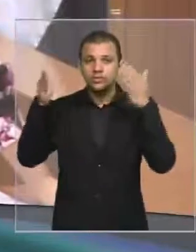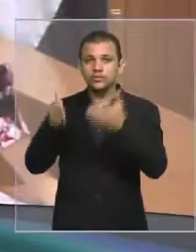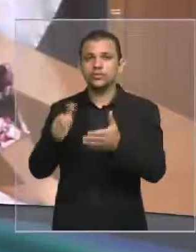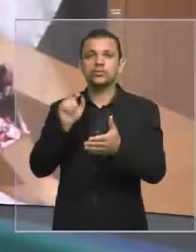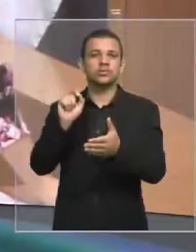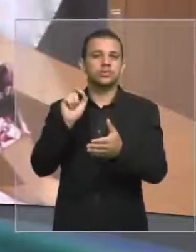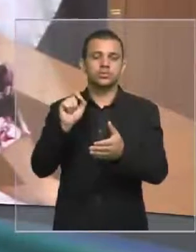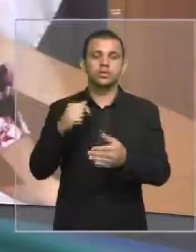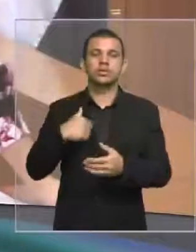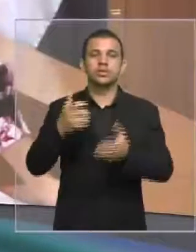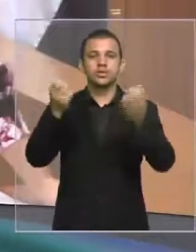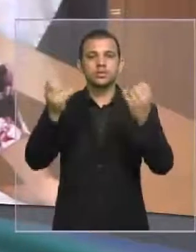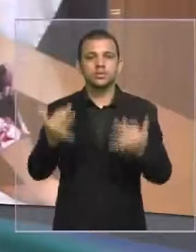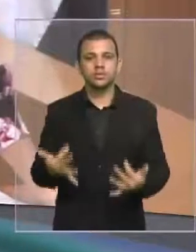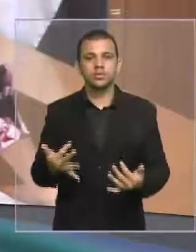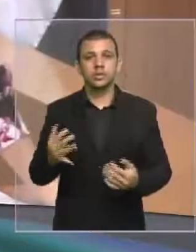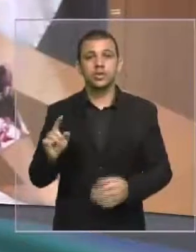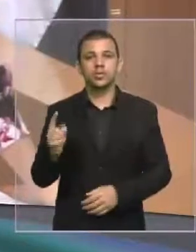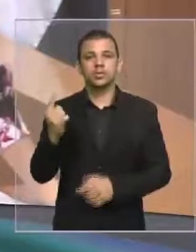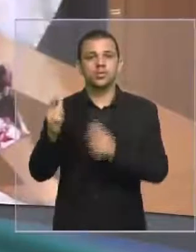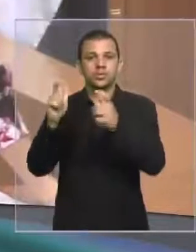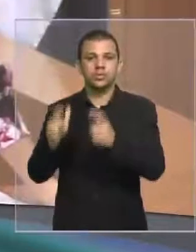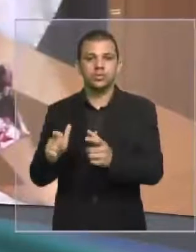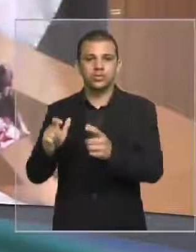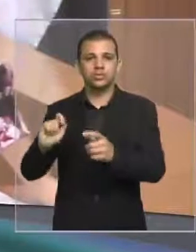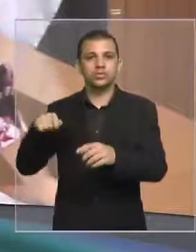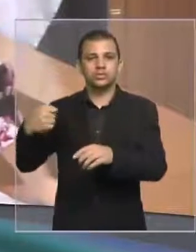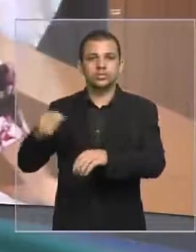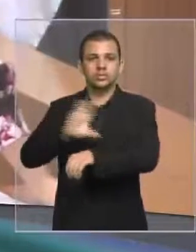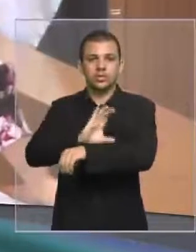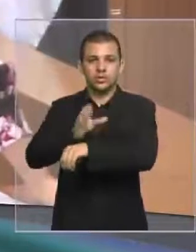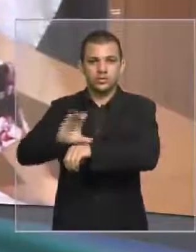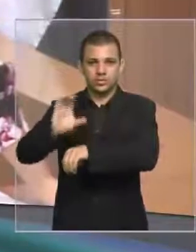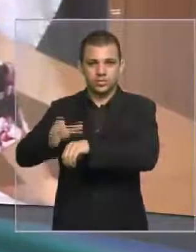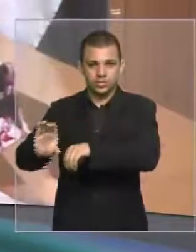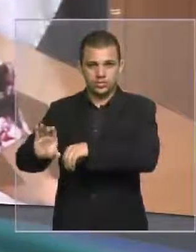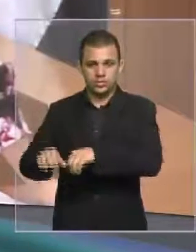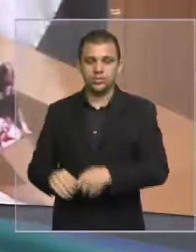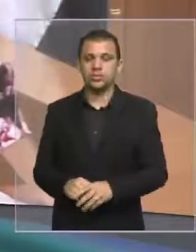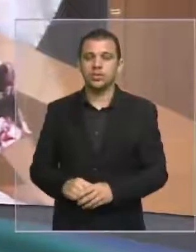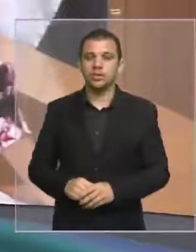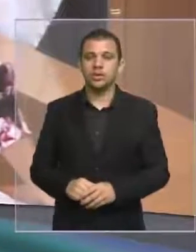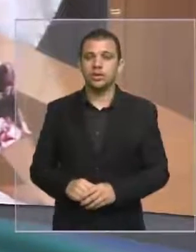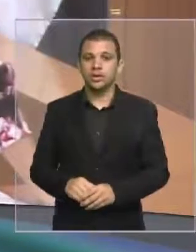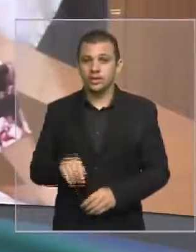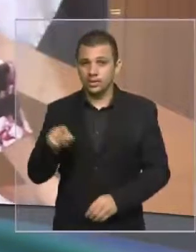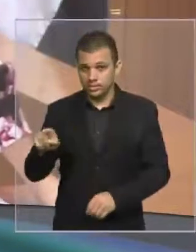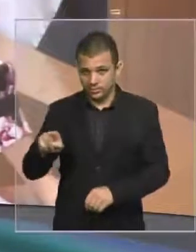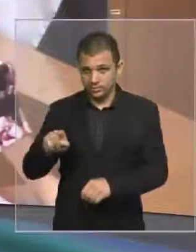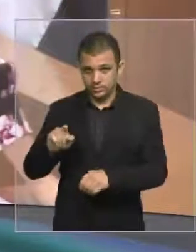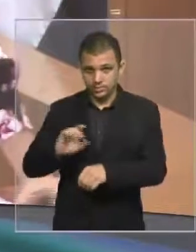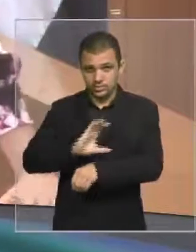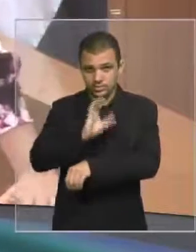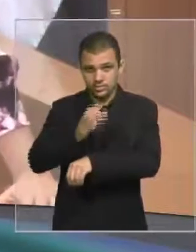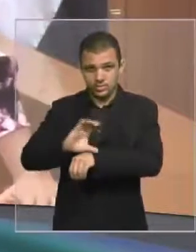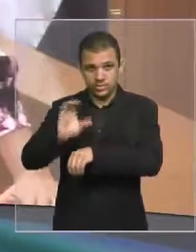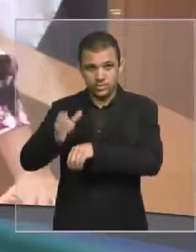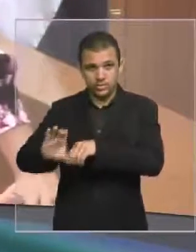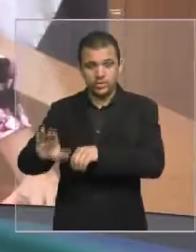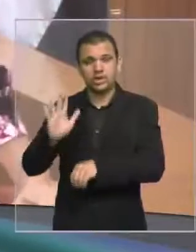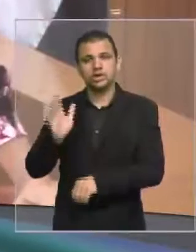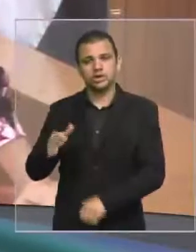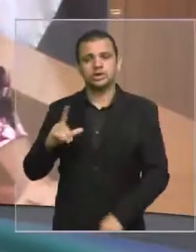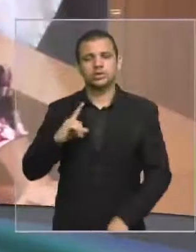quero falar somente sobre colinas, que há quase dois meses está